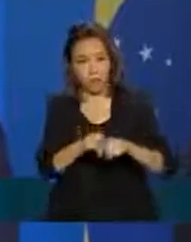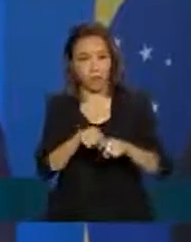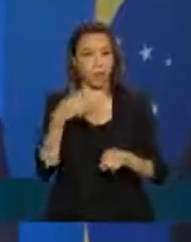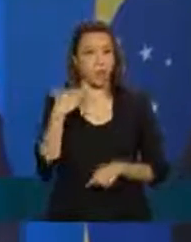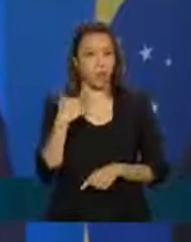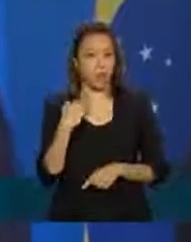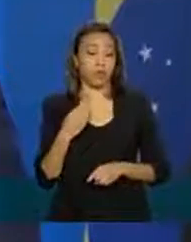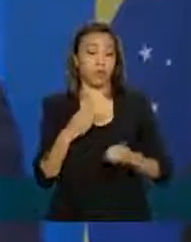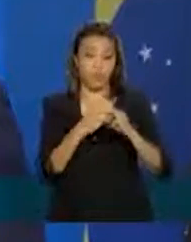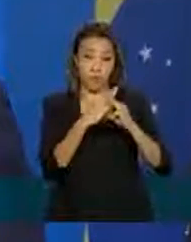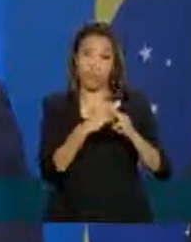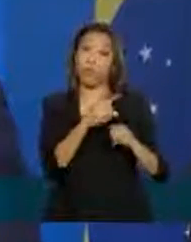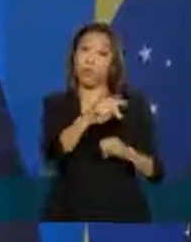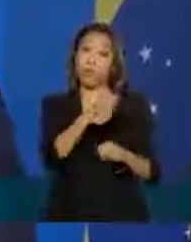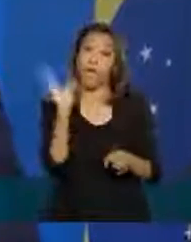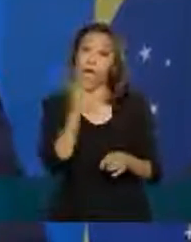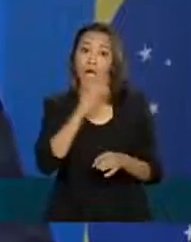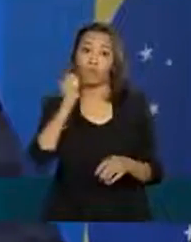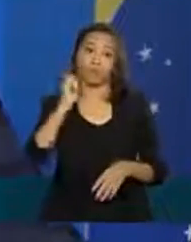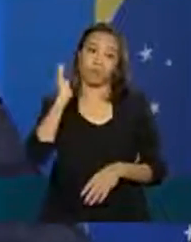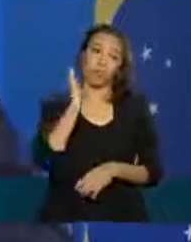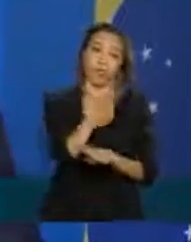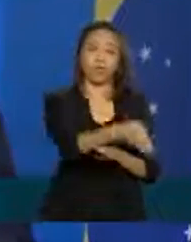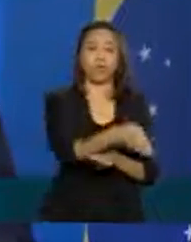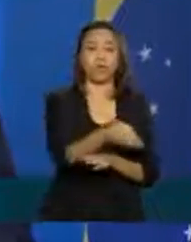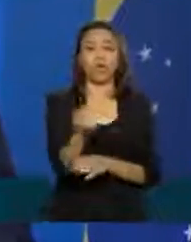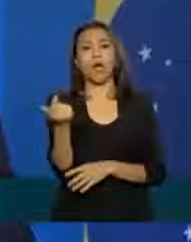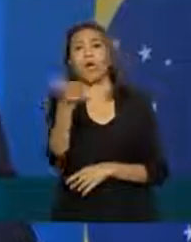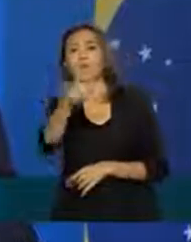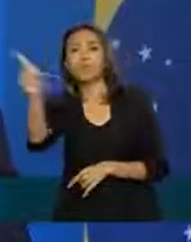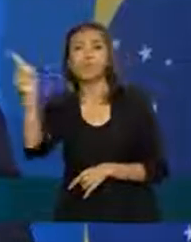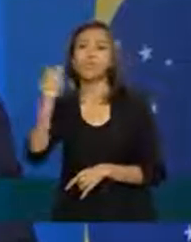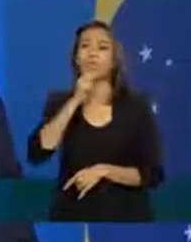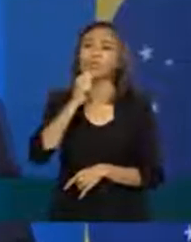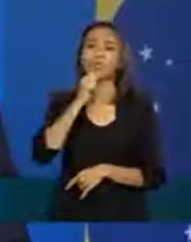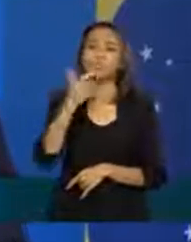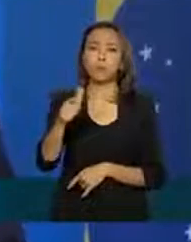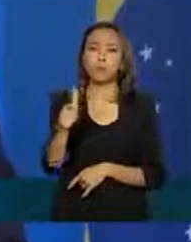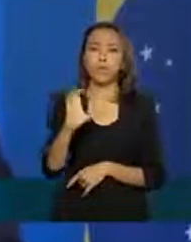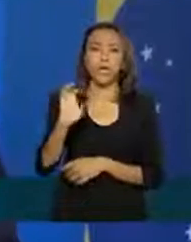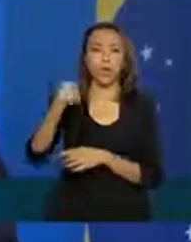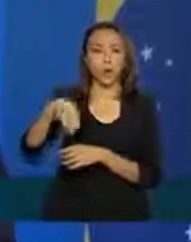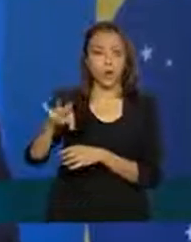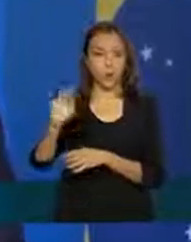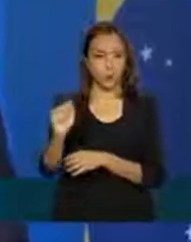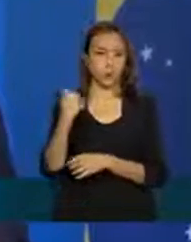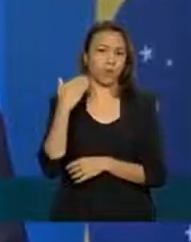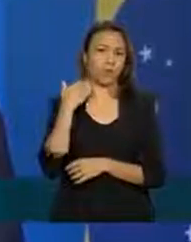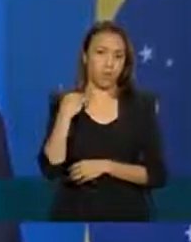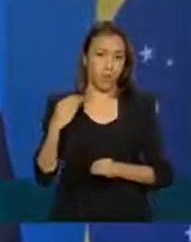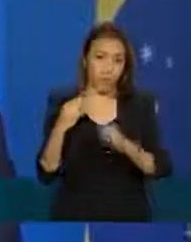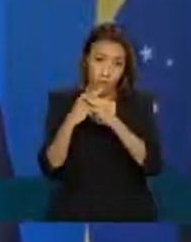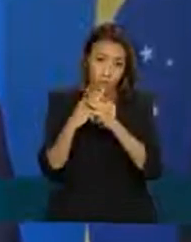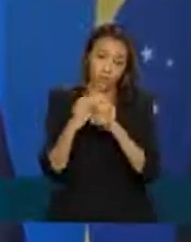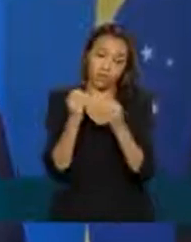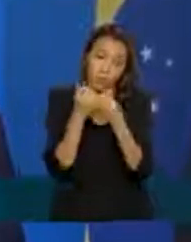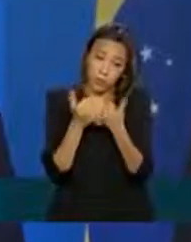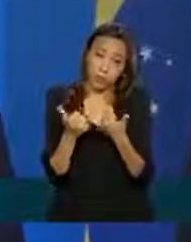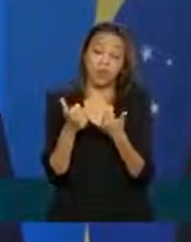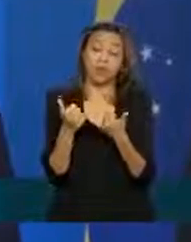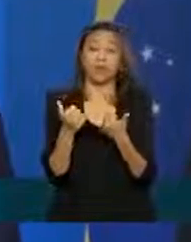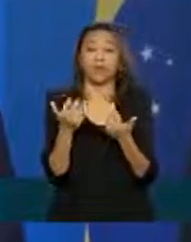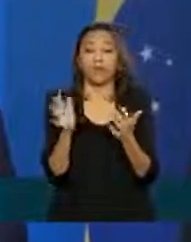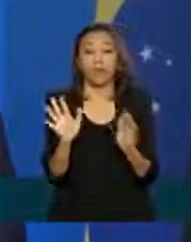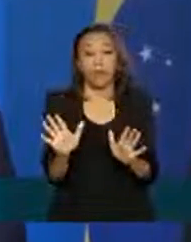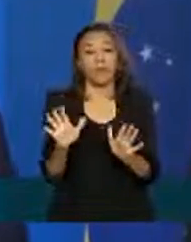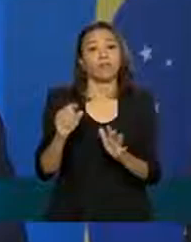sendo mais rápido mas estamos sim aberto a todos só que certamente para finalizar as pequenas